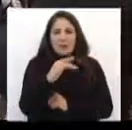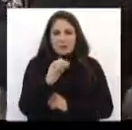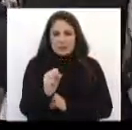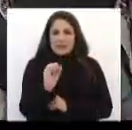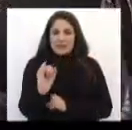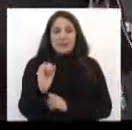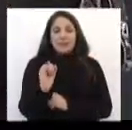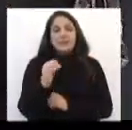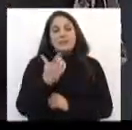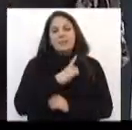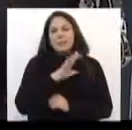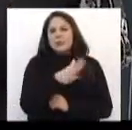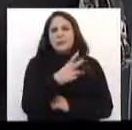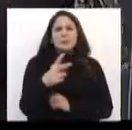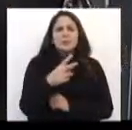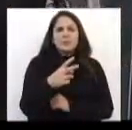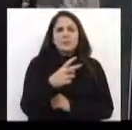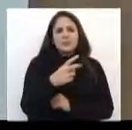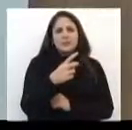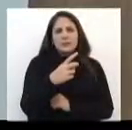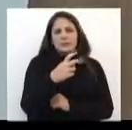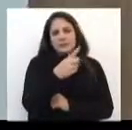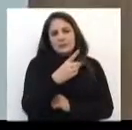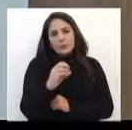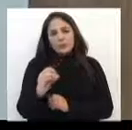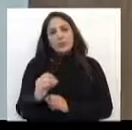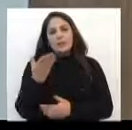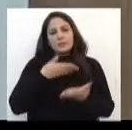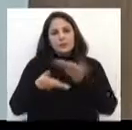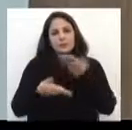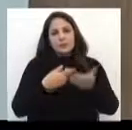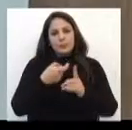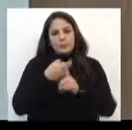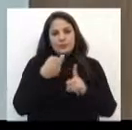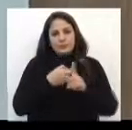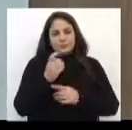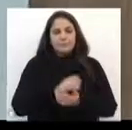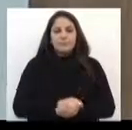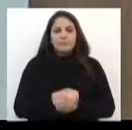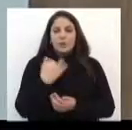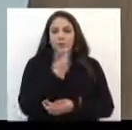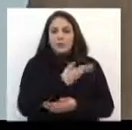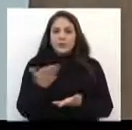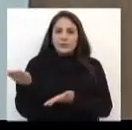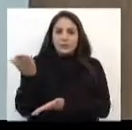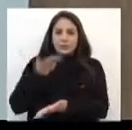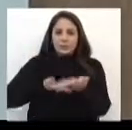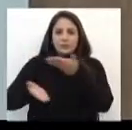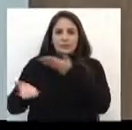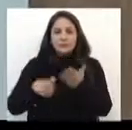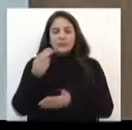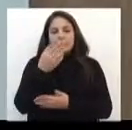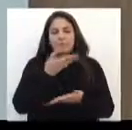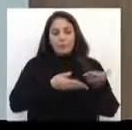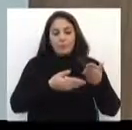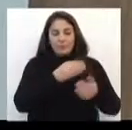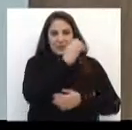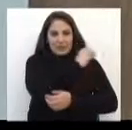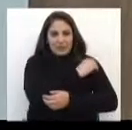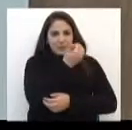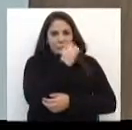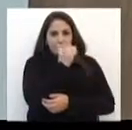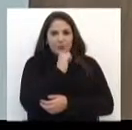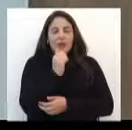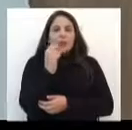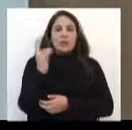400 atendimentos por mês. Os nossos adolescentes, que é a maioria desses atendimentos que envolvem álcool e drogas, eles vêm